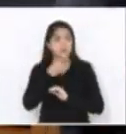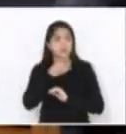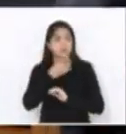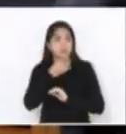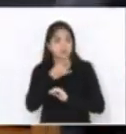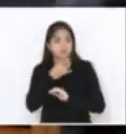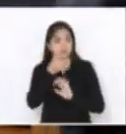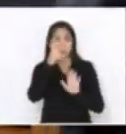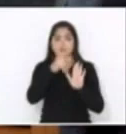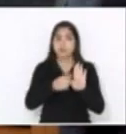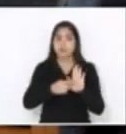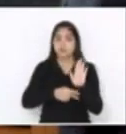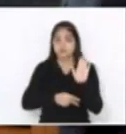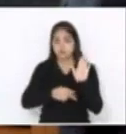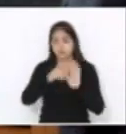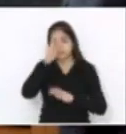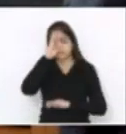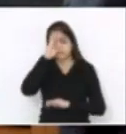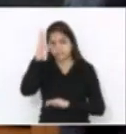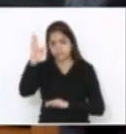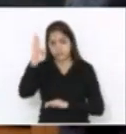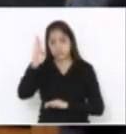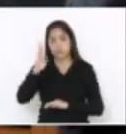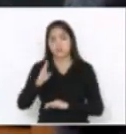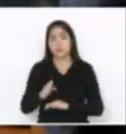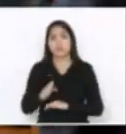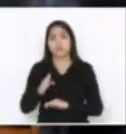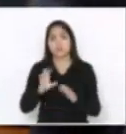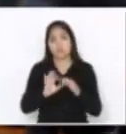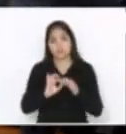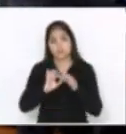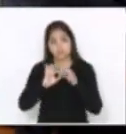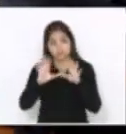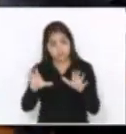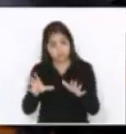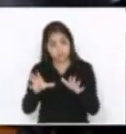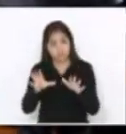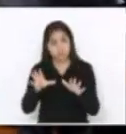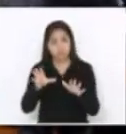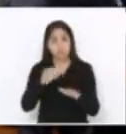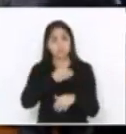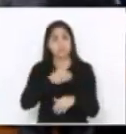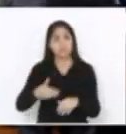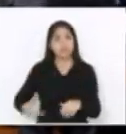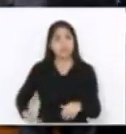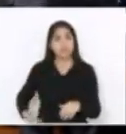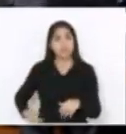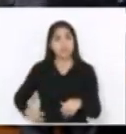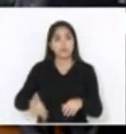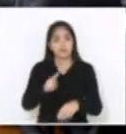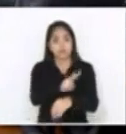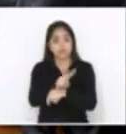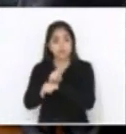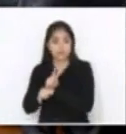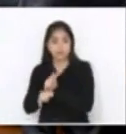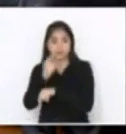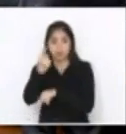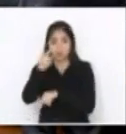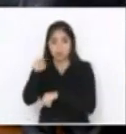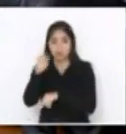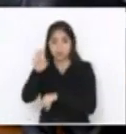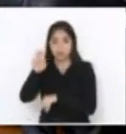projeto principal, ele autoriza o governo estadual a emprestar um bilhão e meio